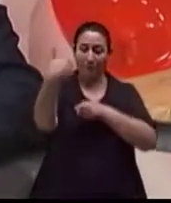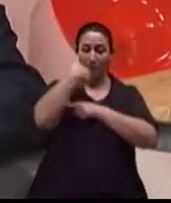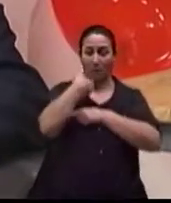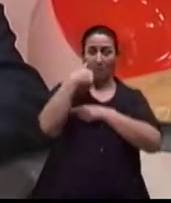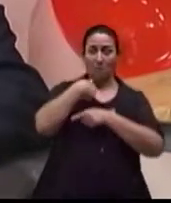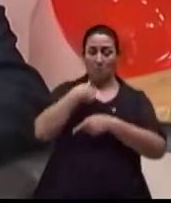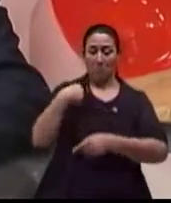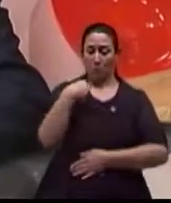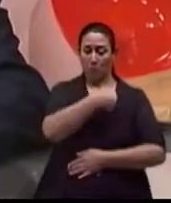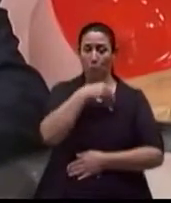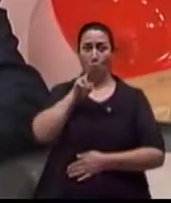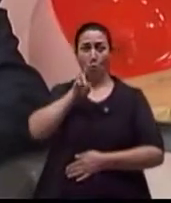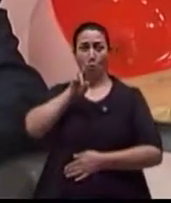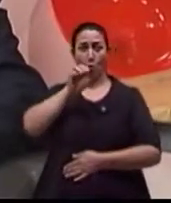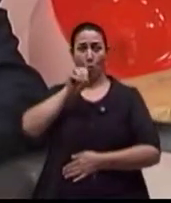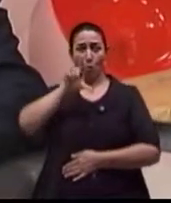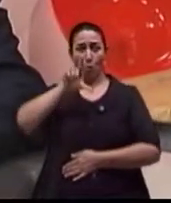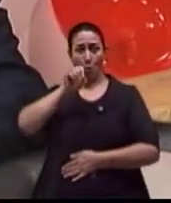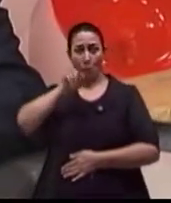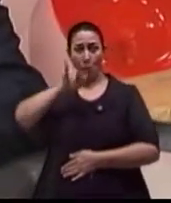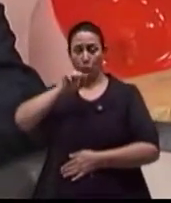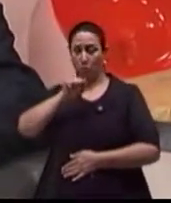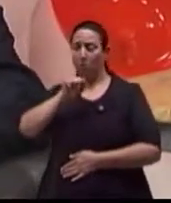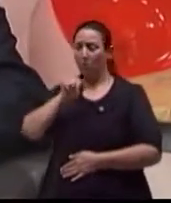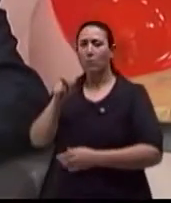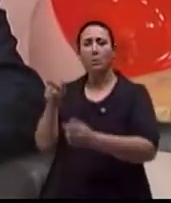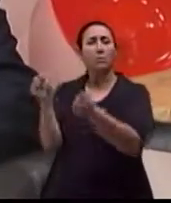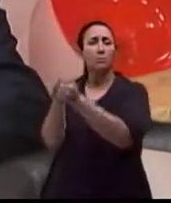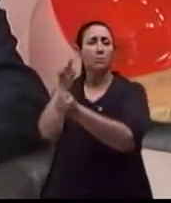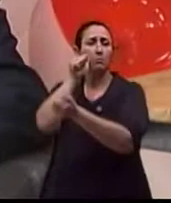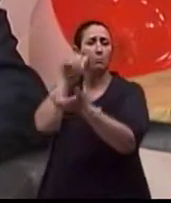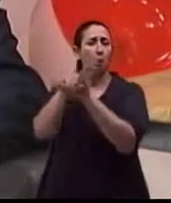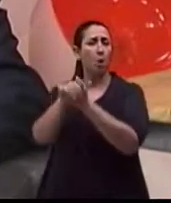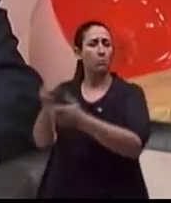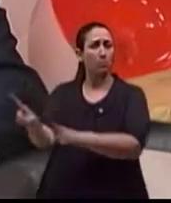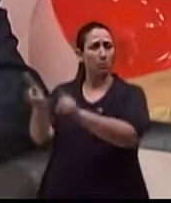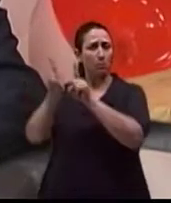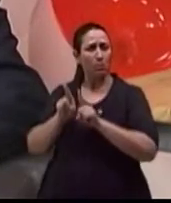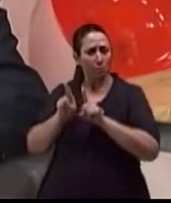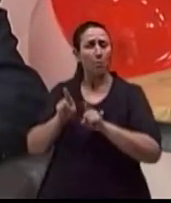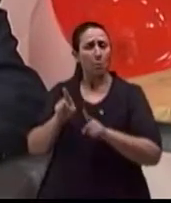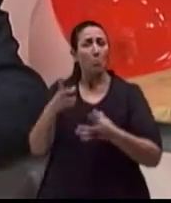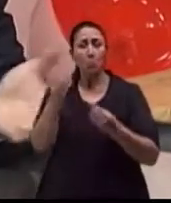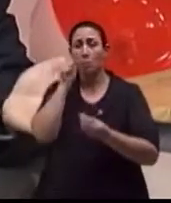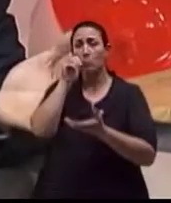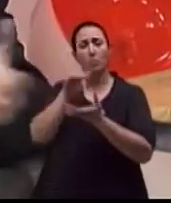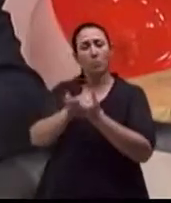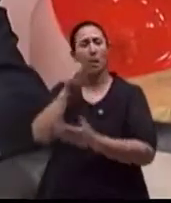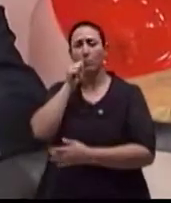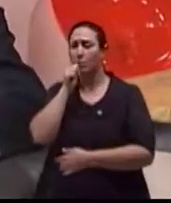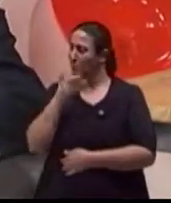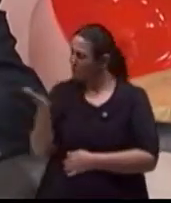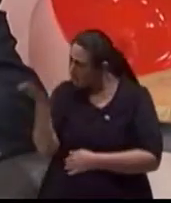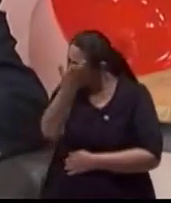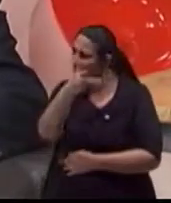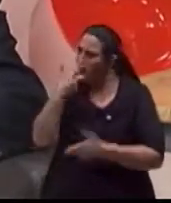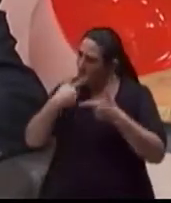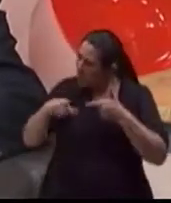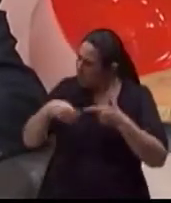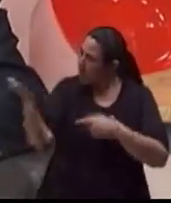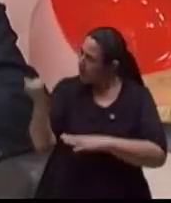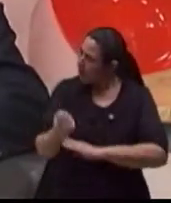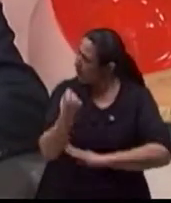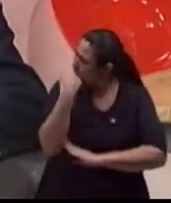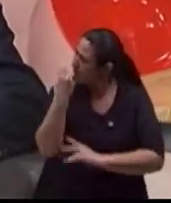Não sei, doutor, foi a minha esposa que trouxe aqui. Eu nem sei por que eu estou aqui. Isso acontece no consultório? Acontece. E ela diz, mas fala do teu problema de